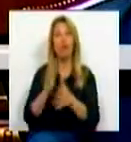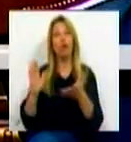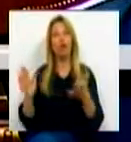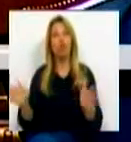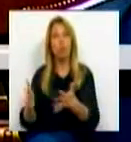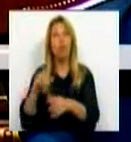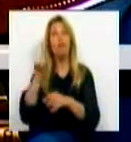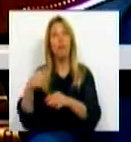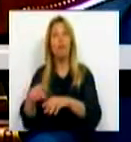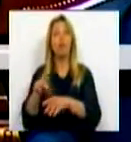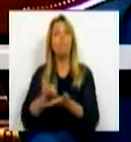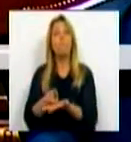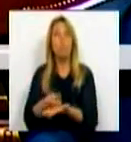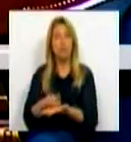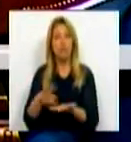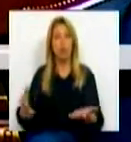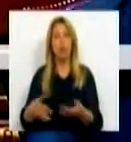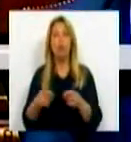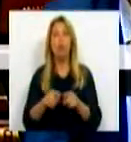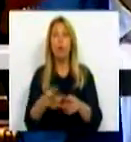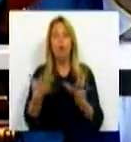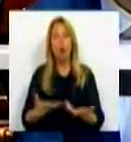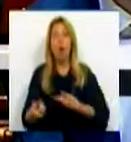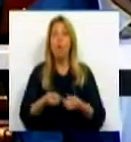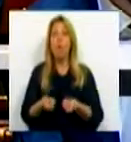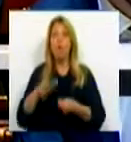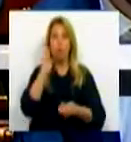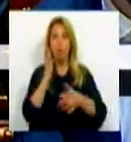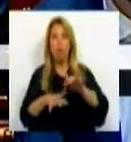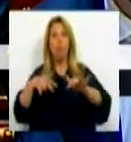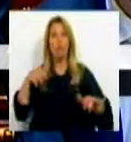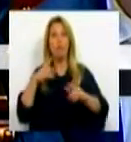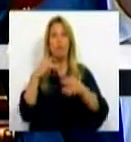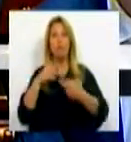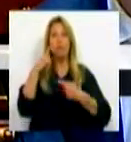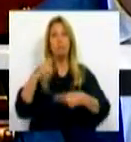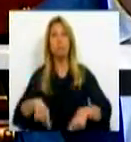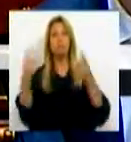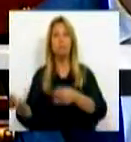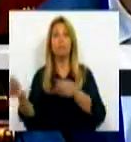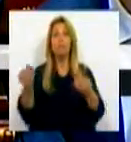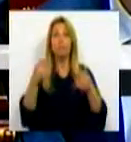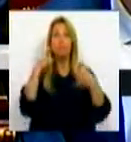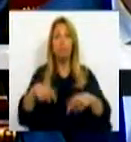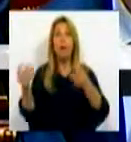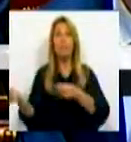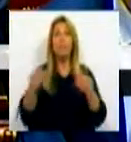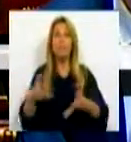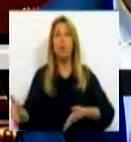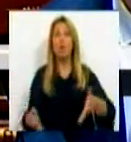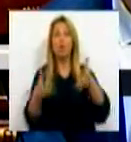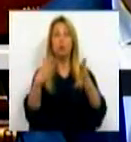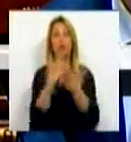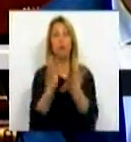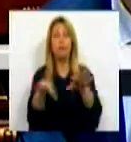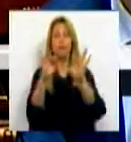lado, neste momento, a organização de uma conferência para a apresentação pública destas orientações curriculares, da mesma forma que fizemos